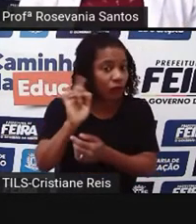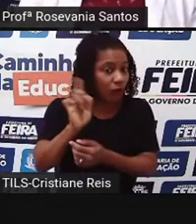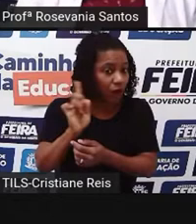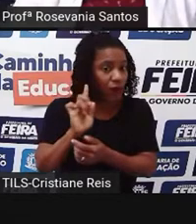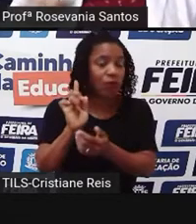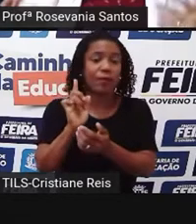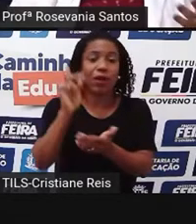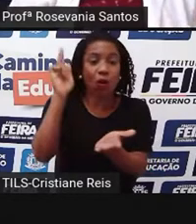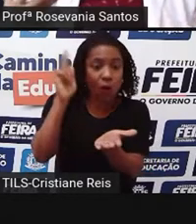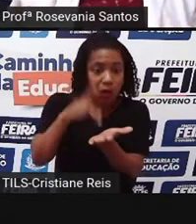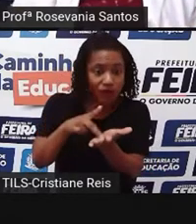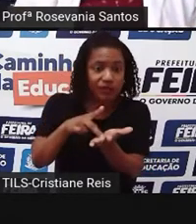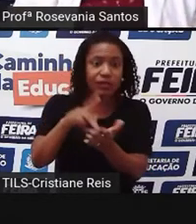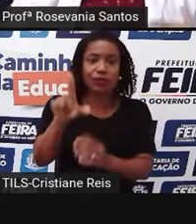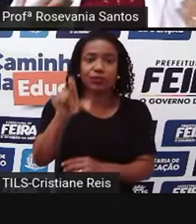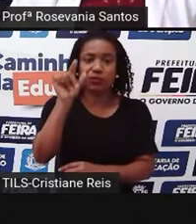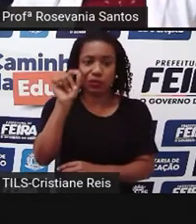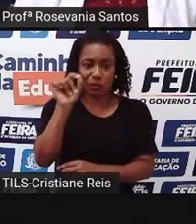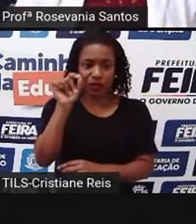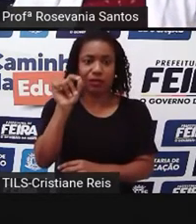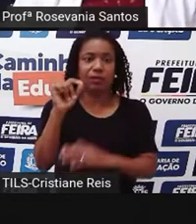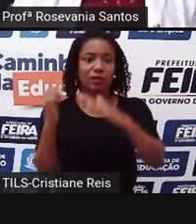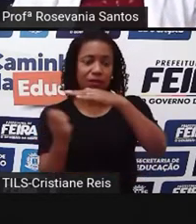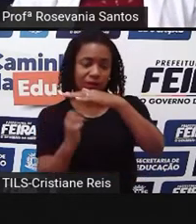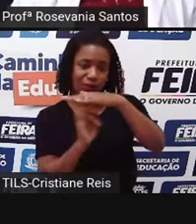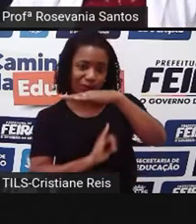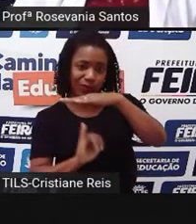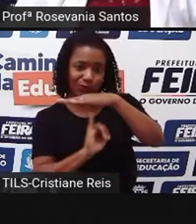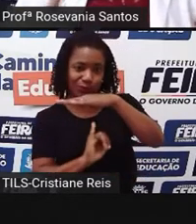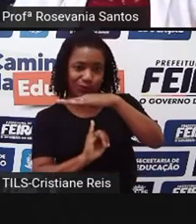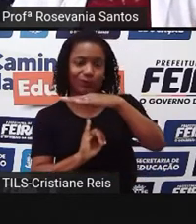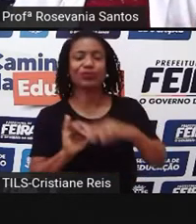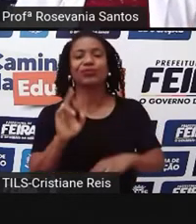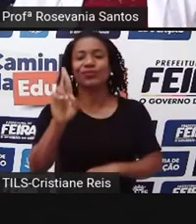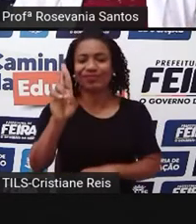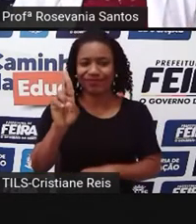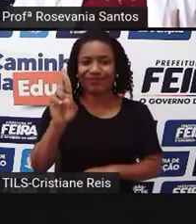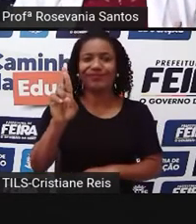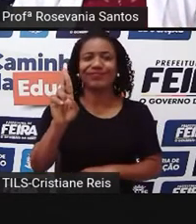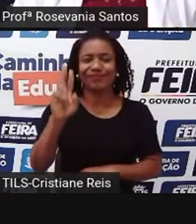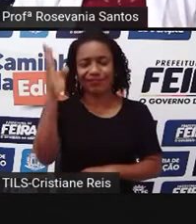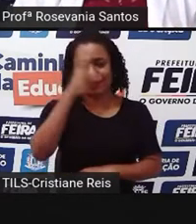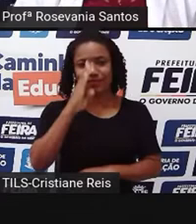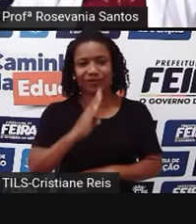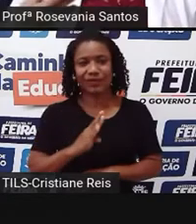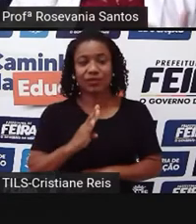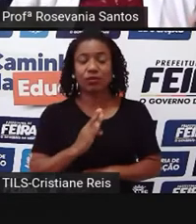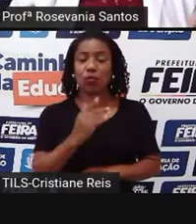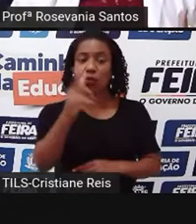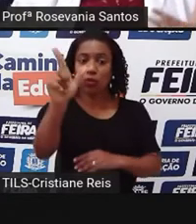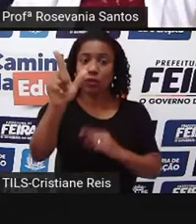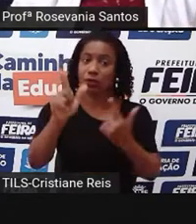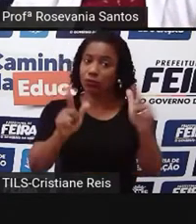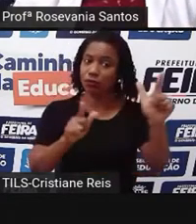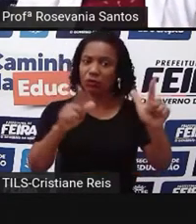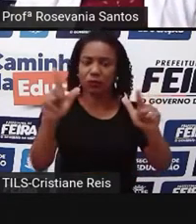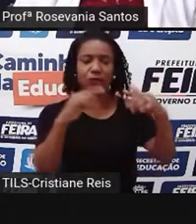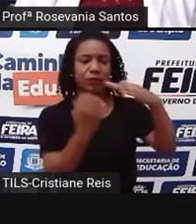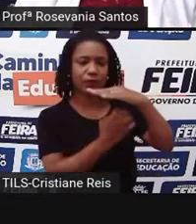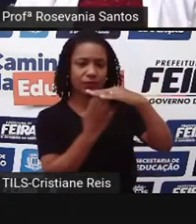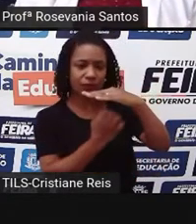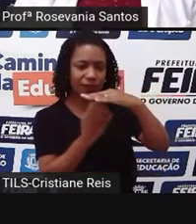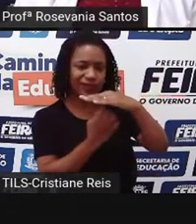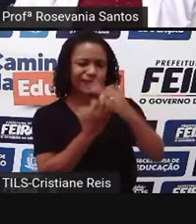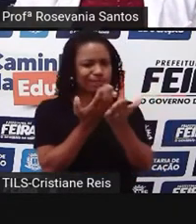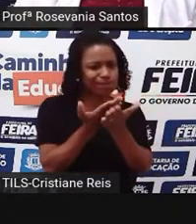do IBGE, mas várias outras empresas que fazem estudos estatísticos, que também existem no nosso país e distribui aí esses dados,